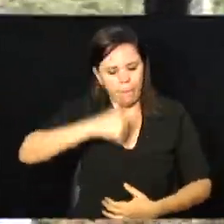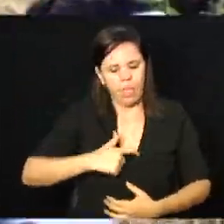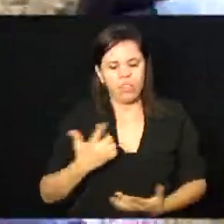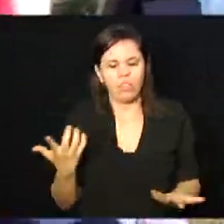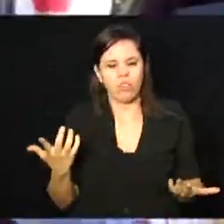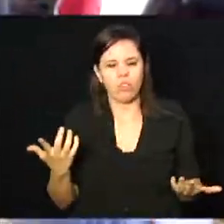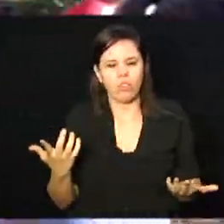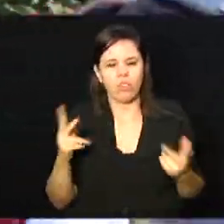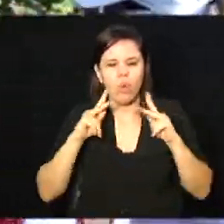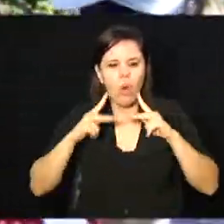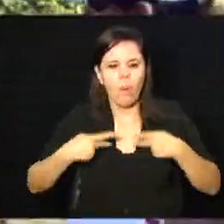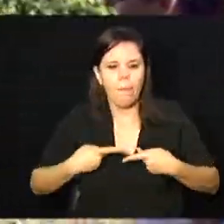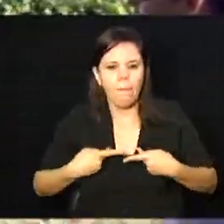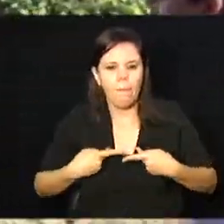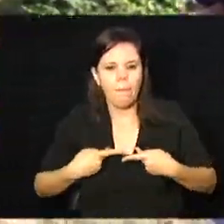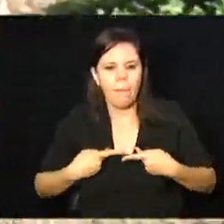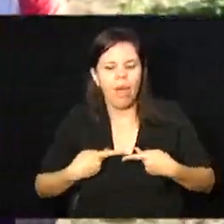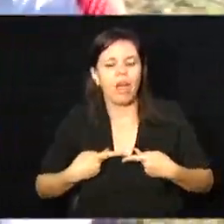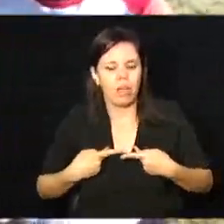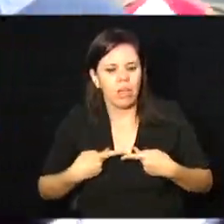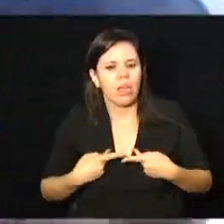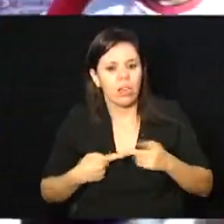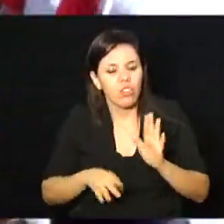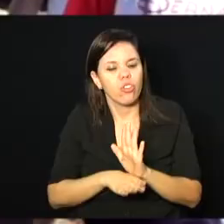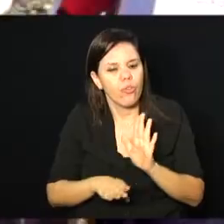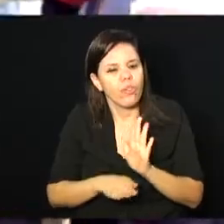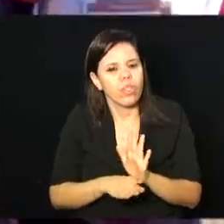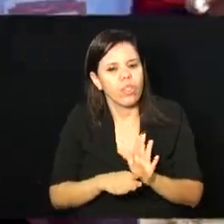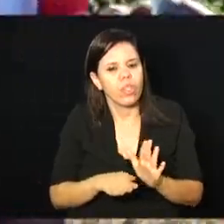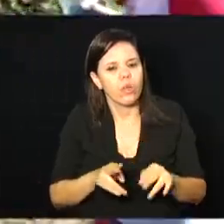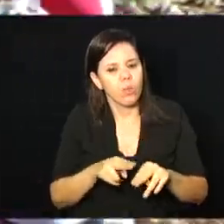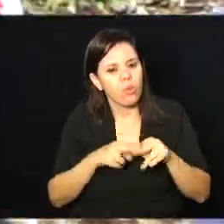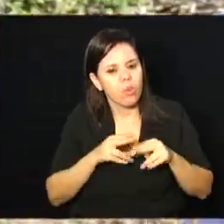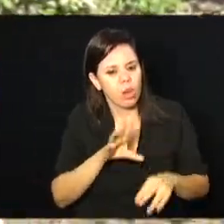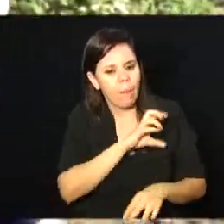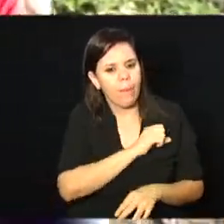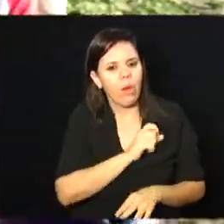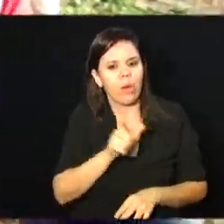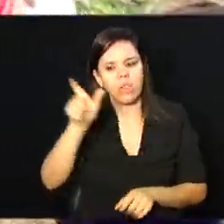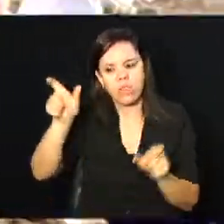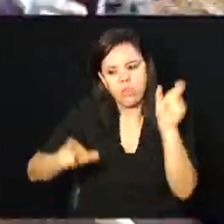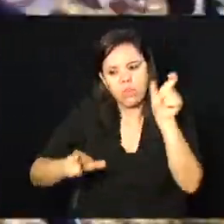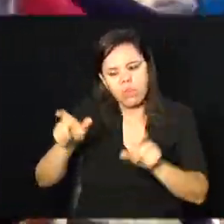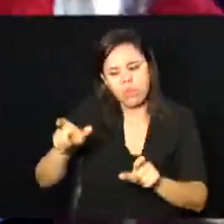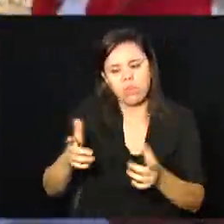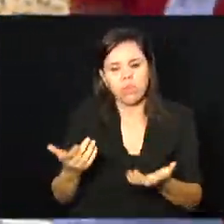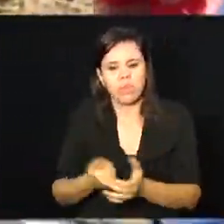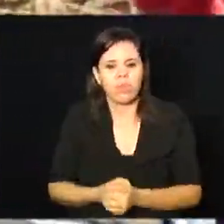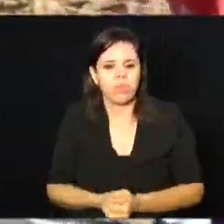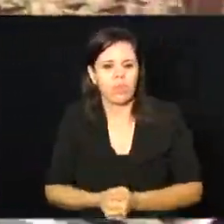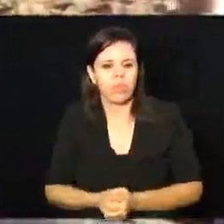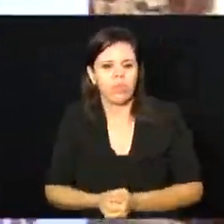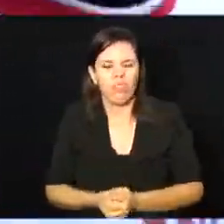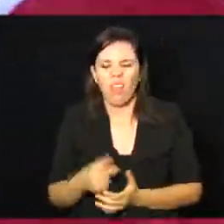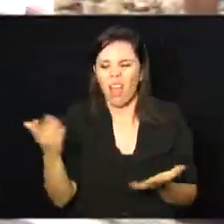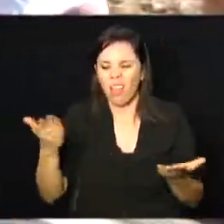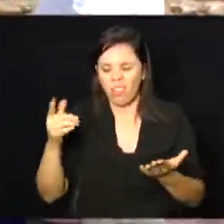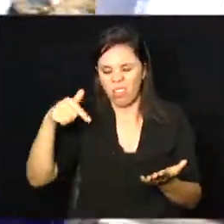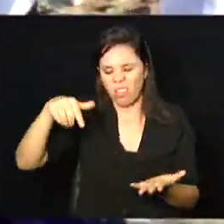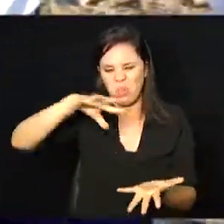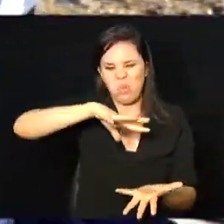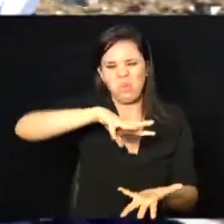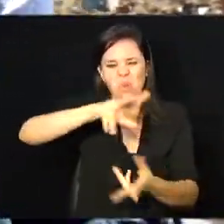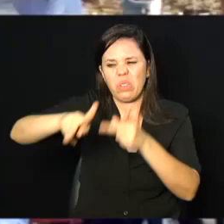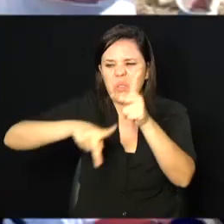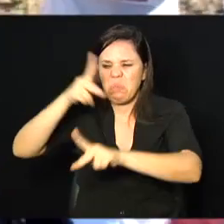Se você falar, estou fazendo algo por amor ao próximo, sensibilizado, num mundo, assim, tão egoísta, que cada